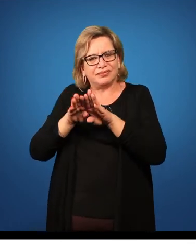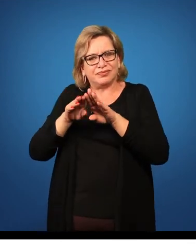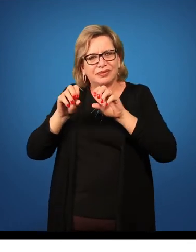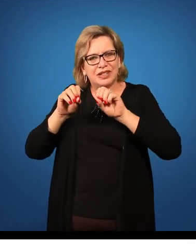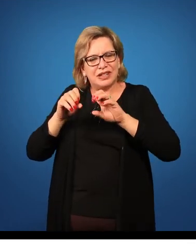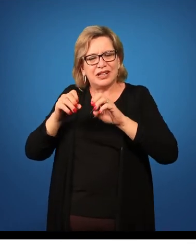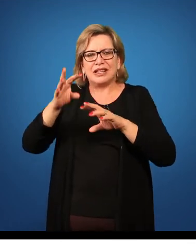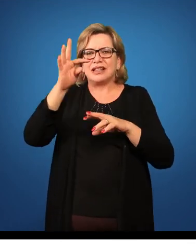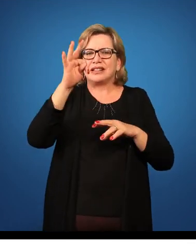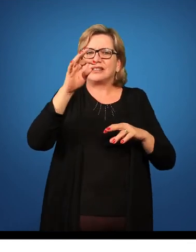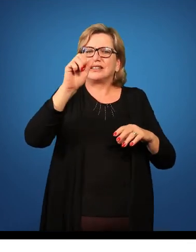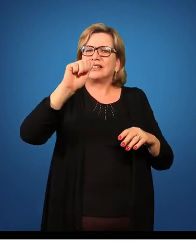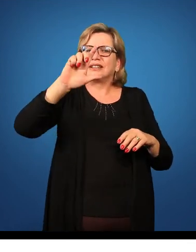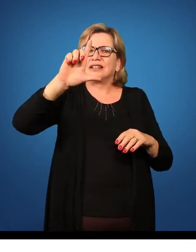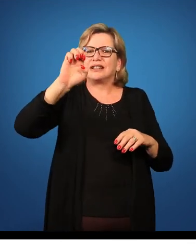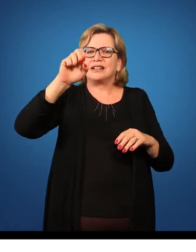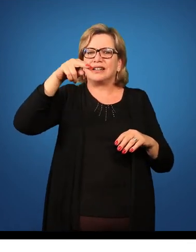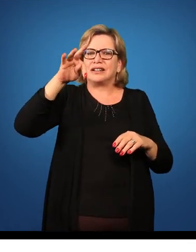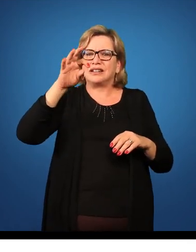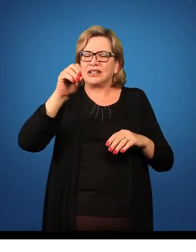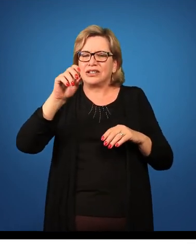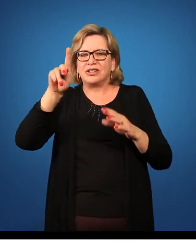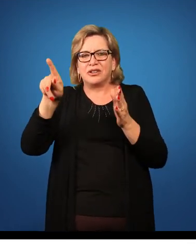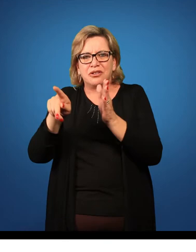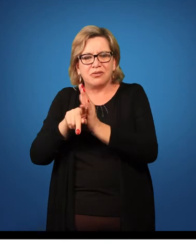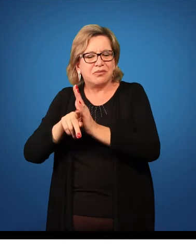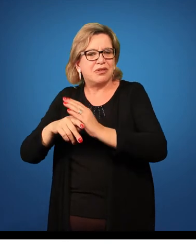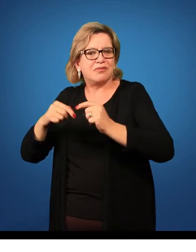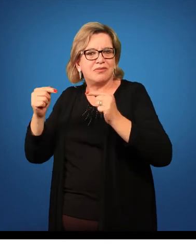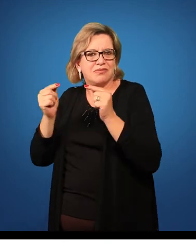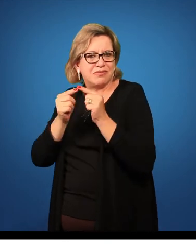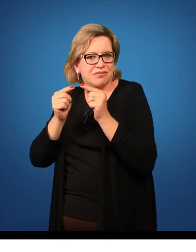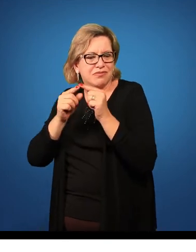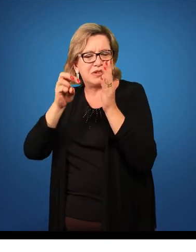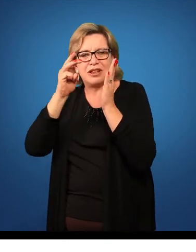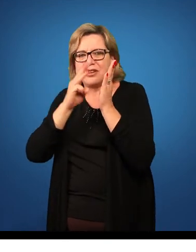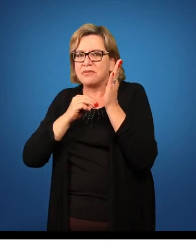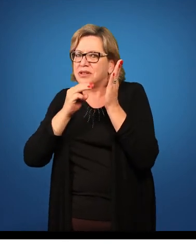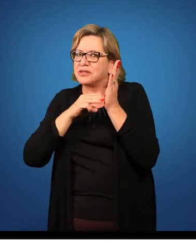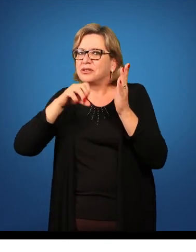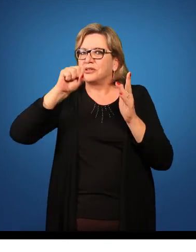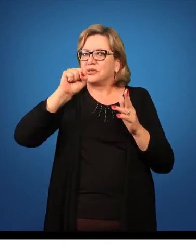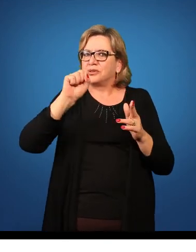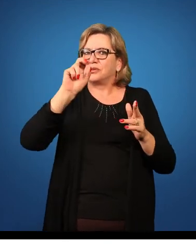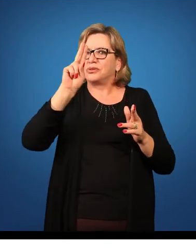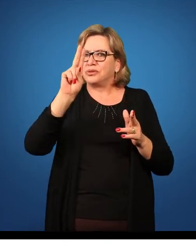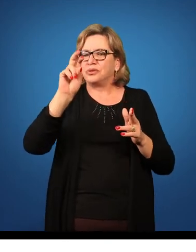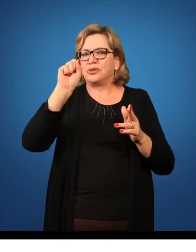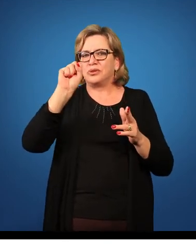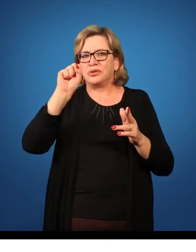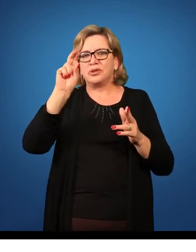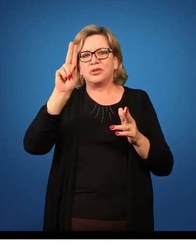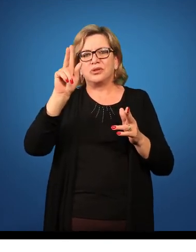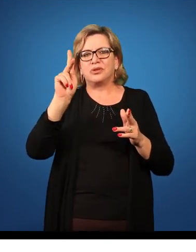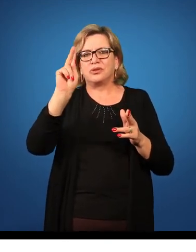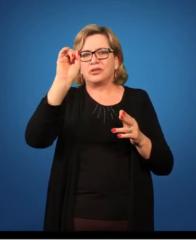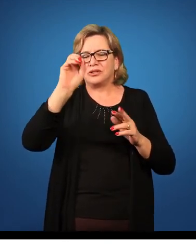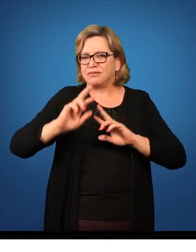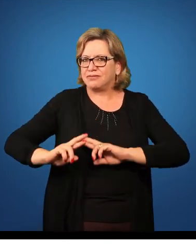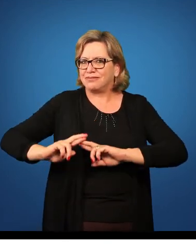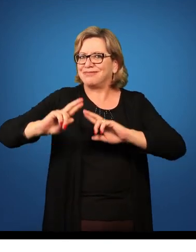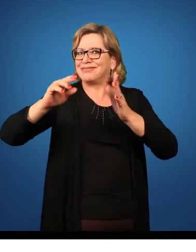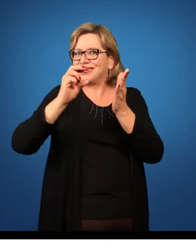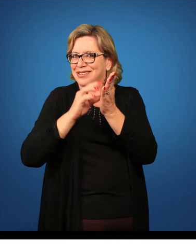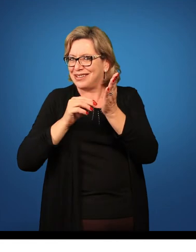do talento são elementos fundamentais desse método. Então, ele é totalmente diferenciado dos outros métodos apresentados aqui.